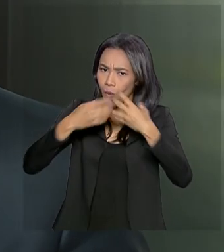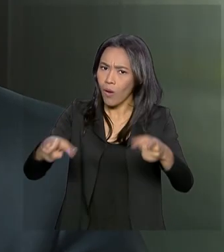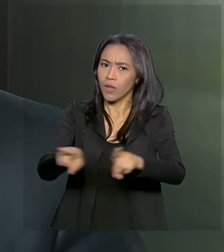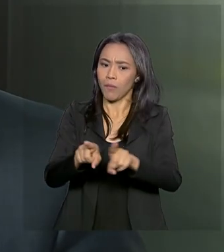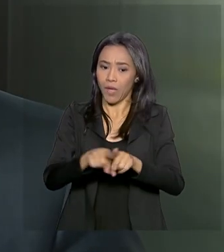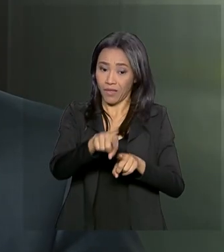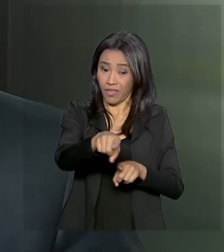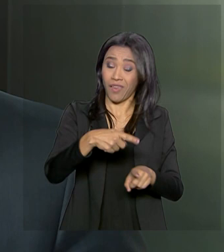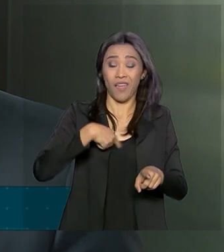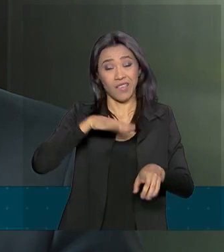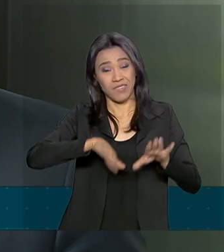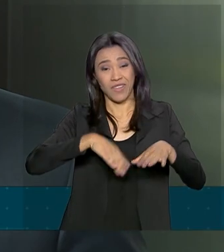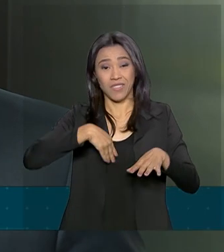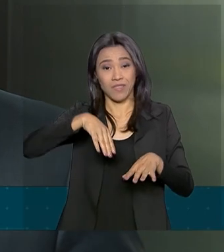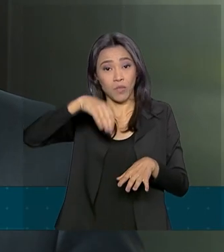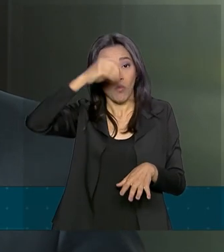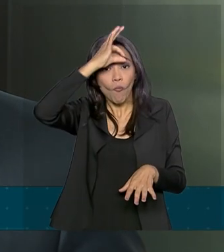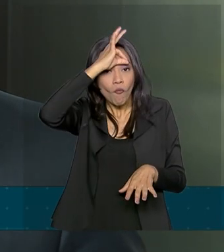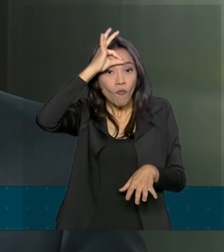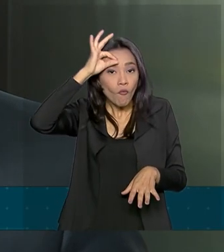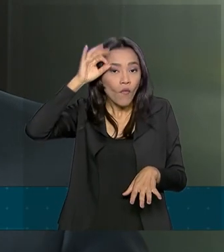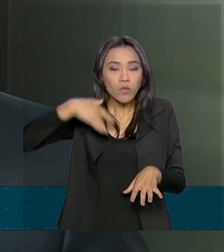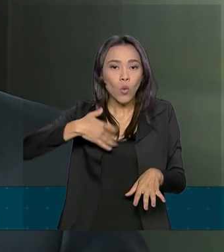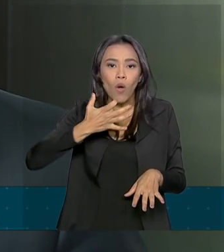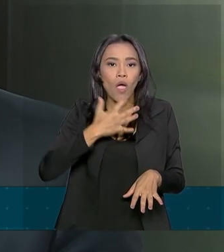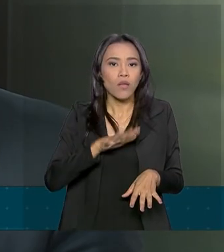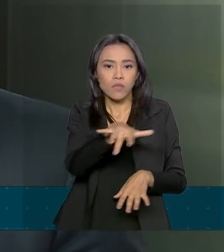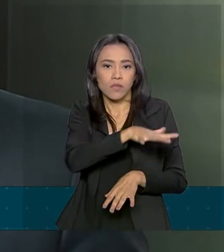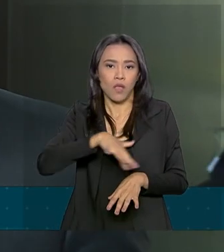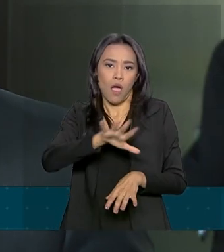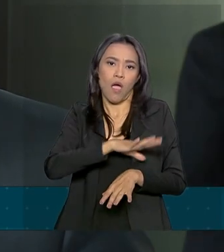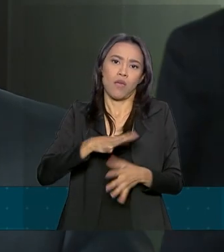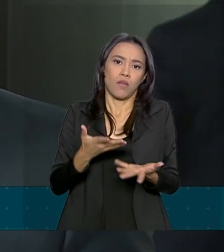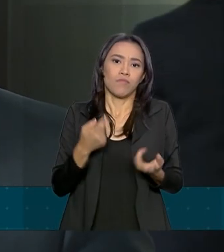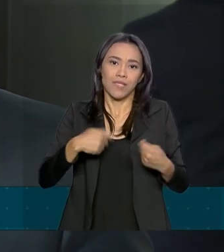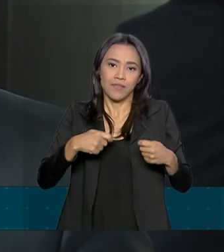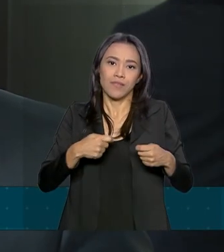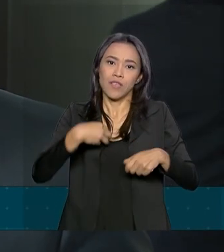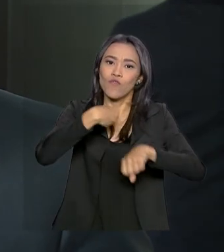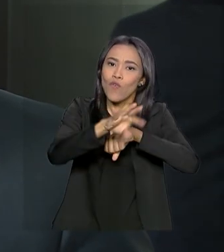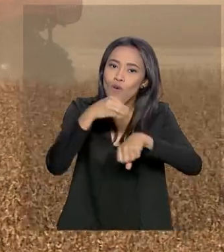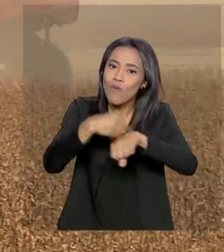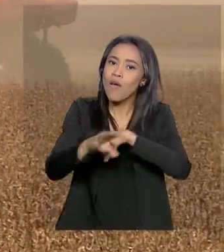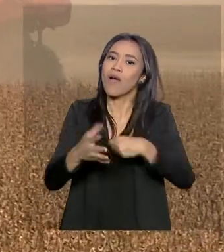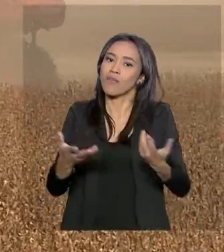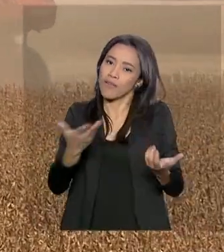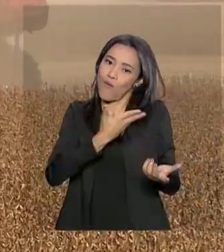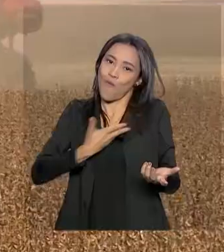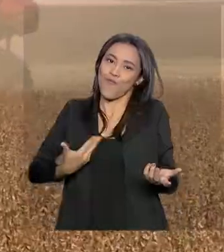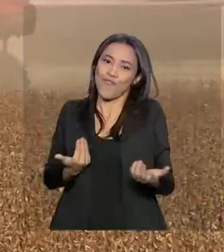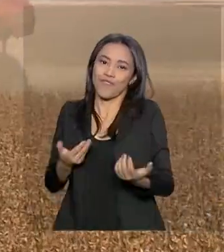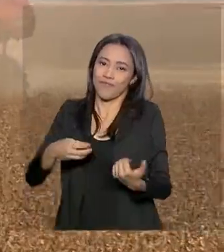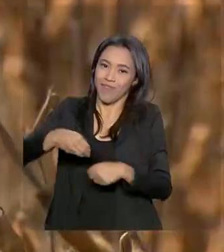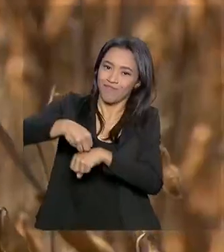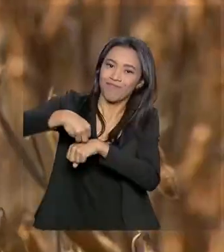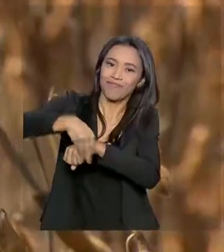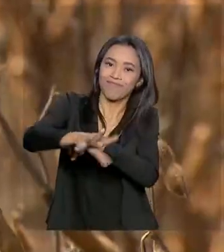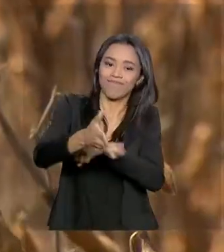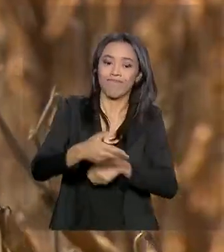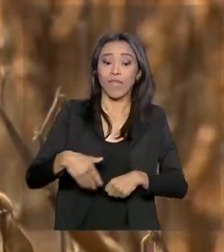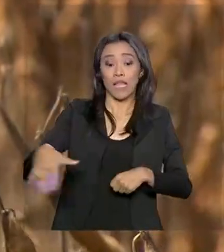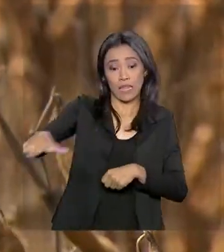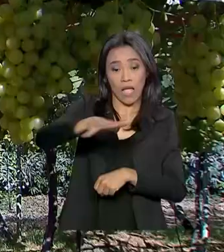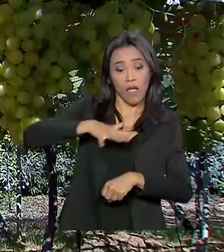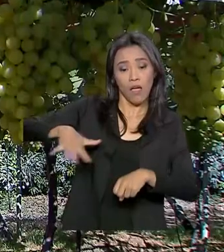por ignorância obviamente de parte da sociedade, que precisa ser reconstruída por parte do governo. No campo, por exemplo, é